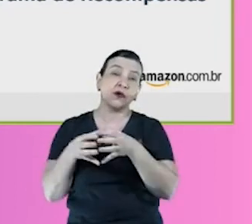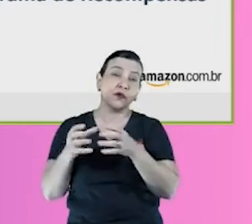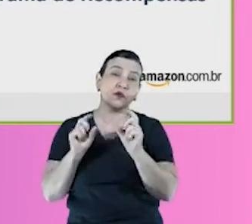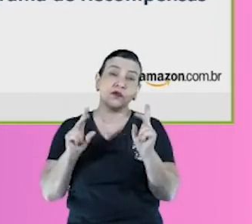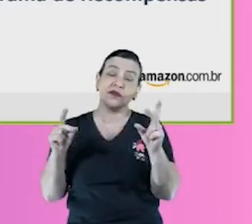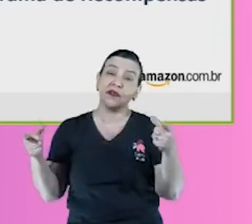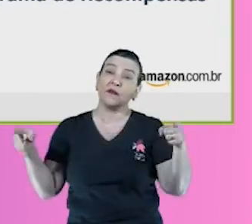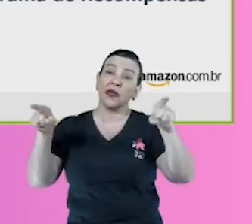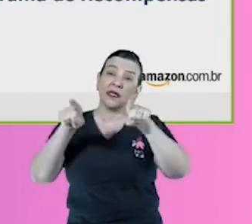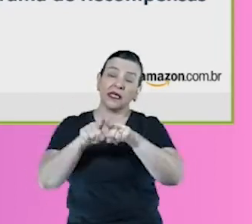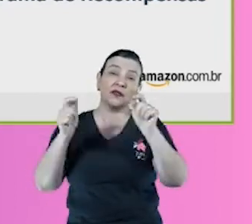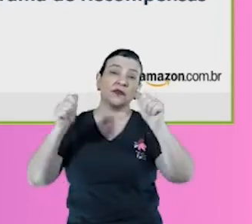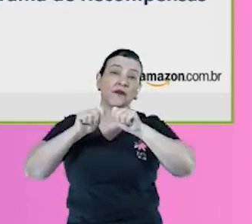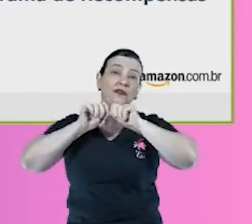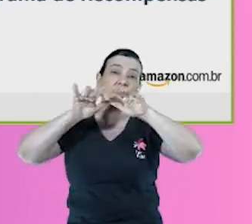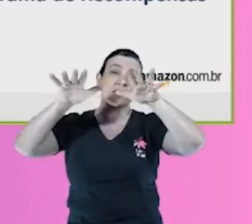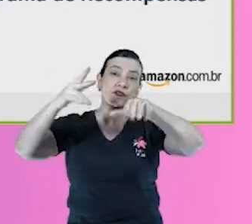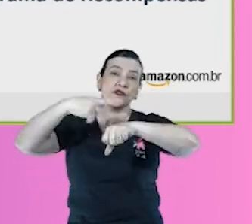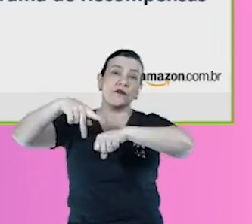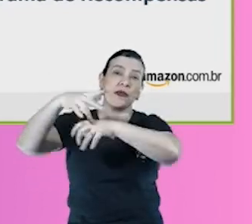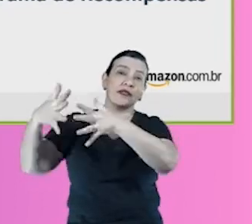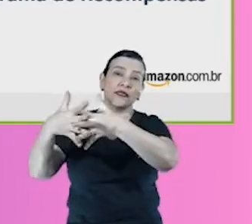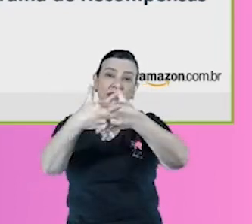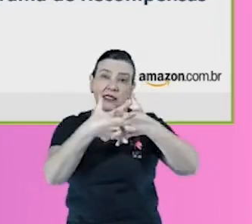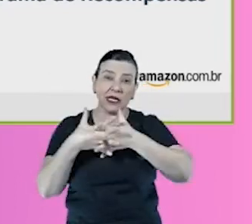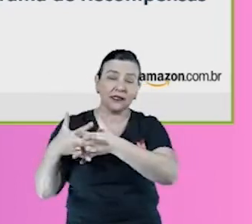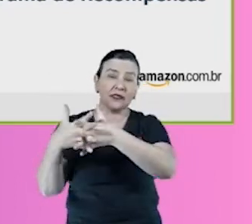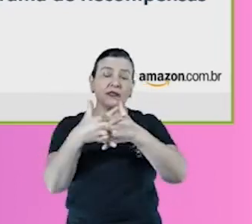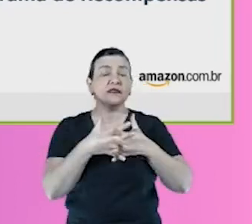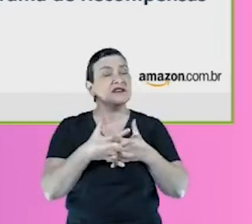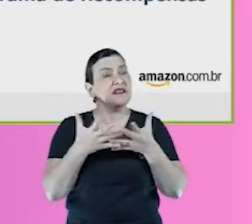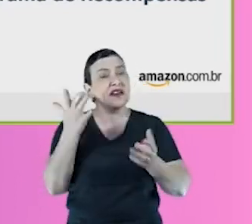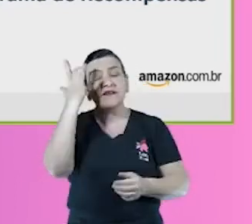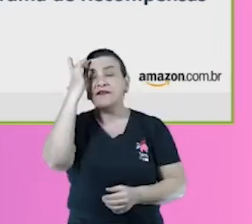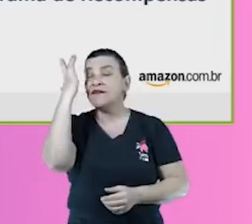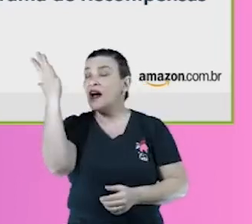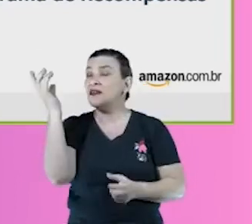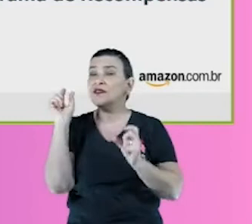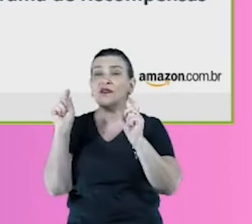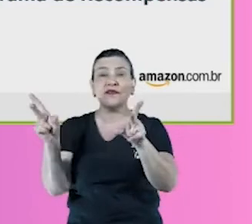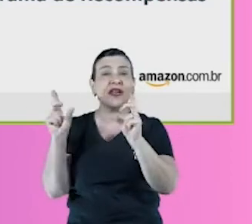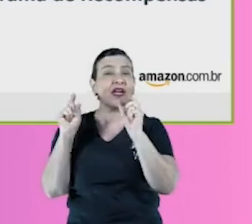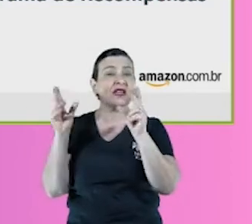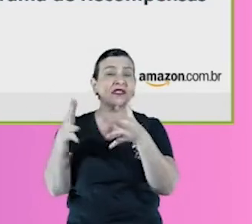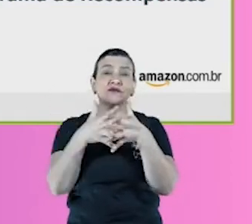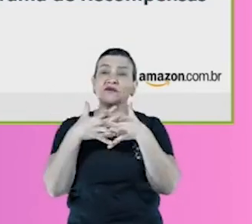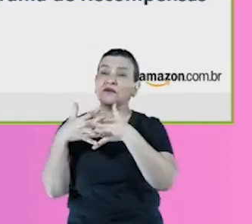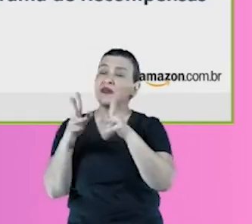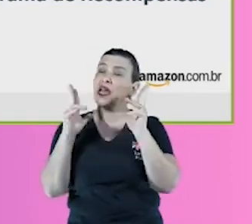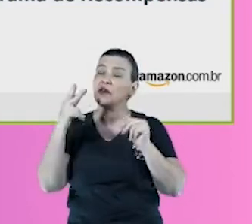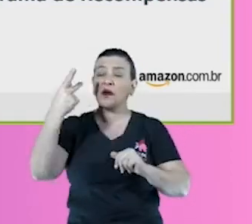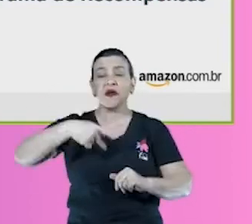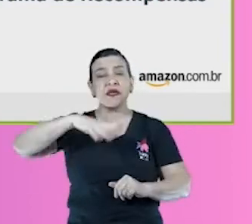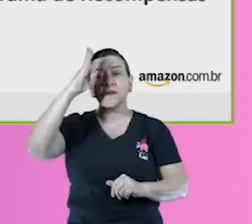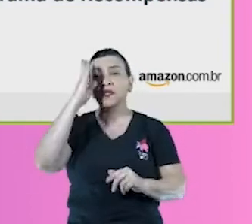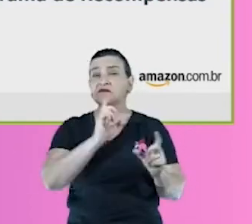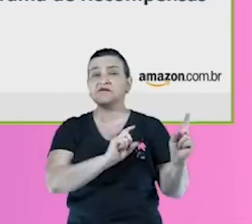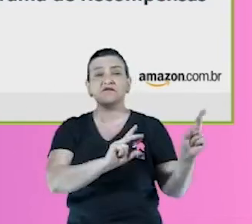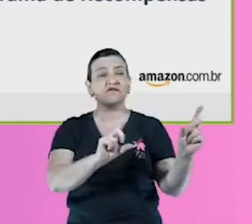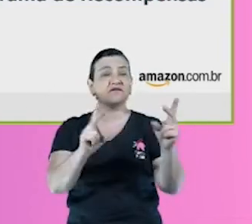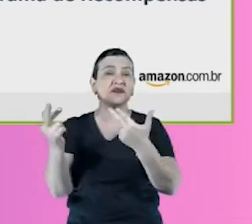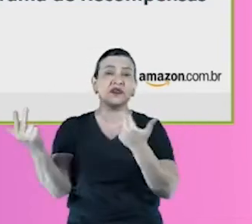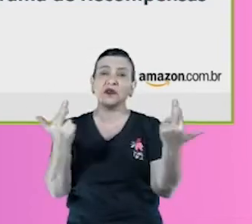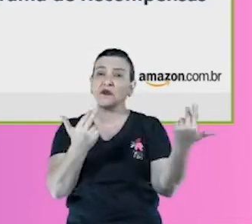os Estados Unidos, né, com uma forma bem simples. Então, a ideia é seja tão fácil vender nos Estados Unidos como é vender aqui no Brasil, onde vocês estão localizadas, tá?